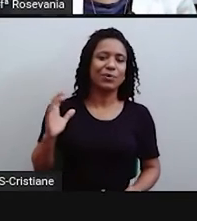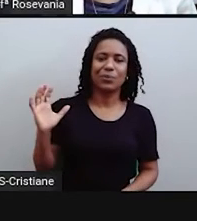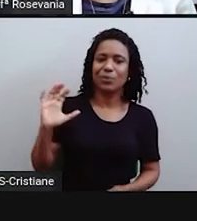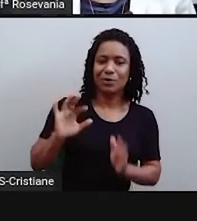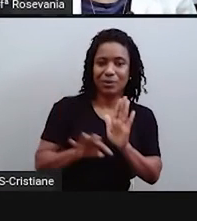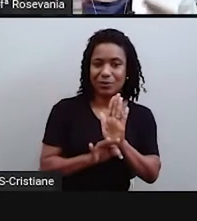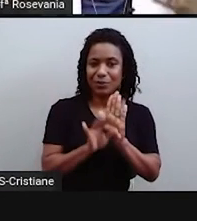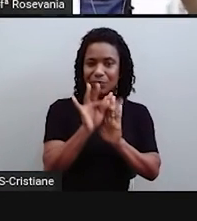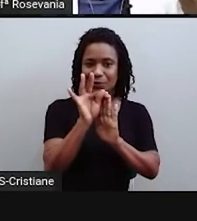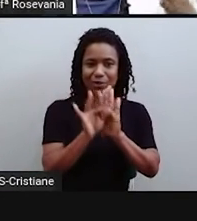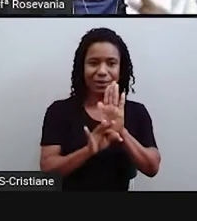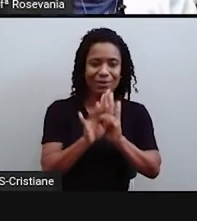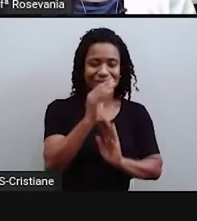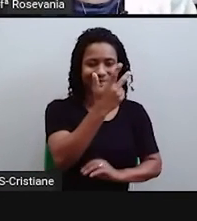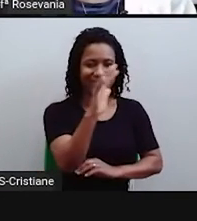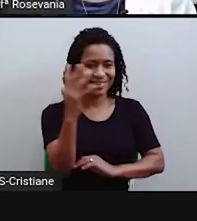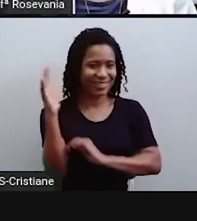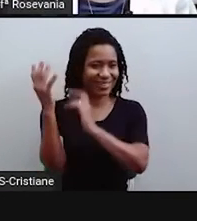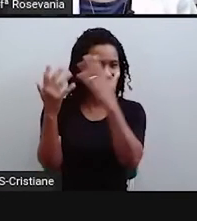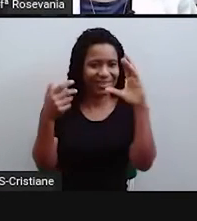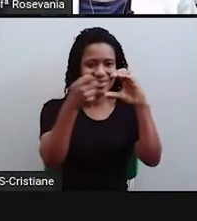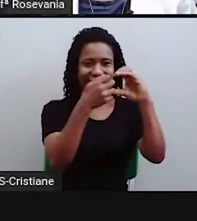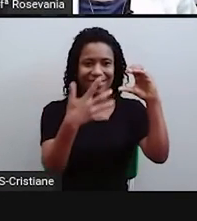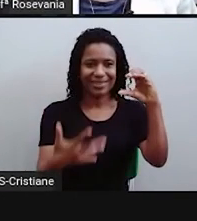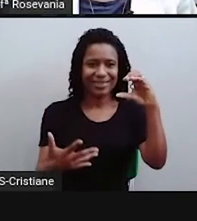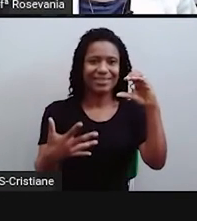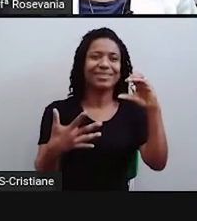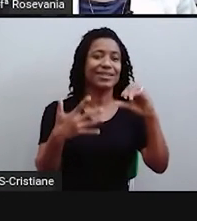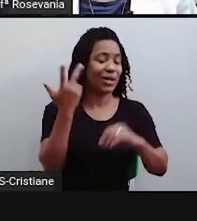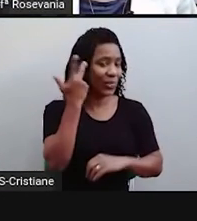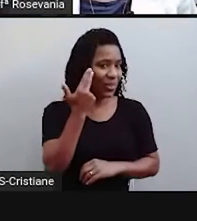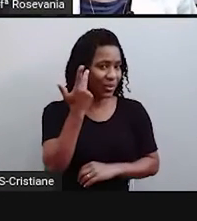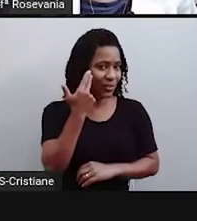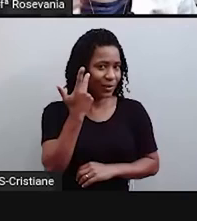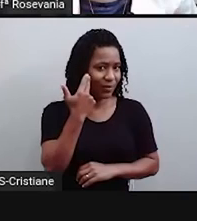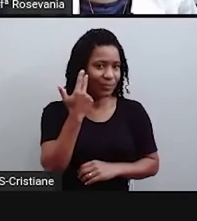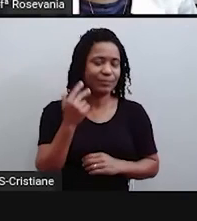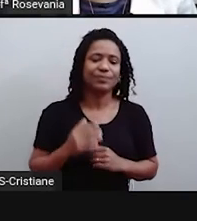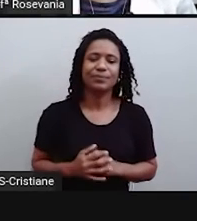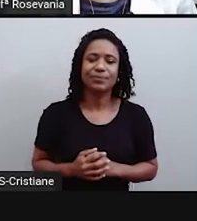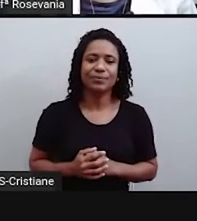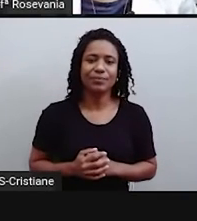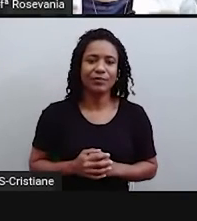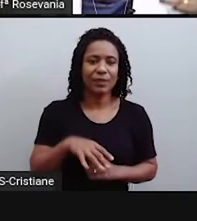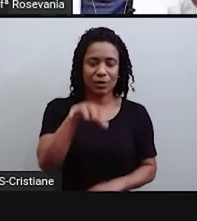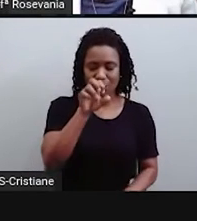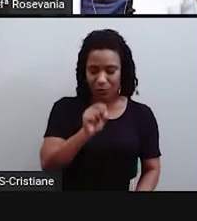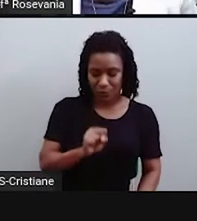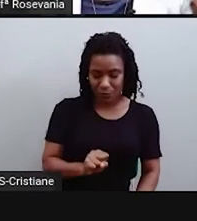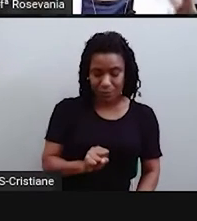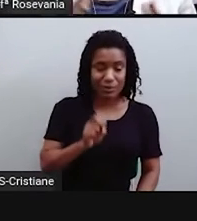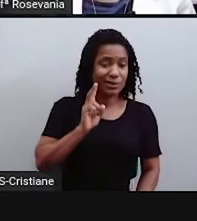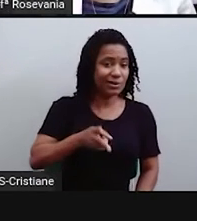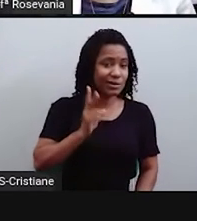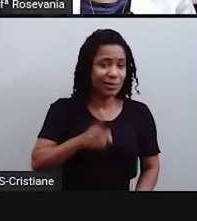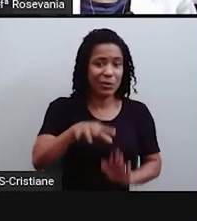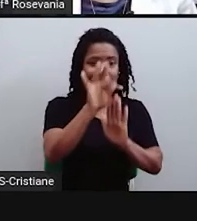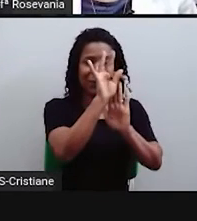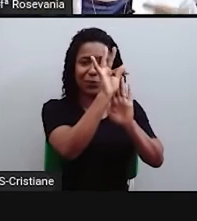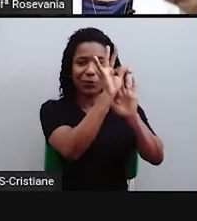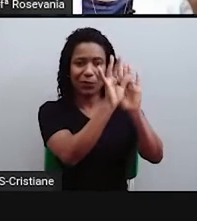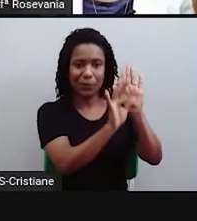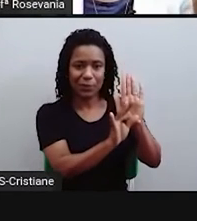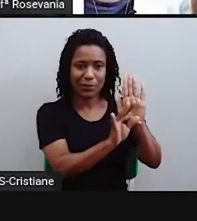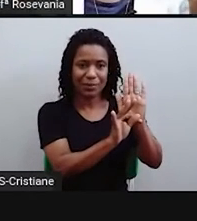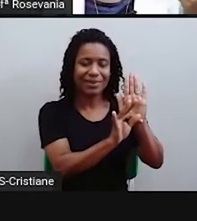aspectos naturais. as temperaturas, que são sempre baixas, desculpa, chega ao ponto até de